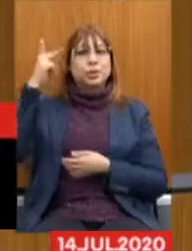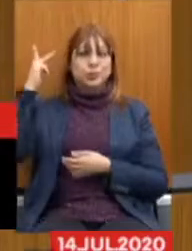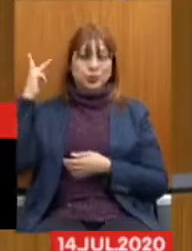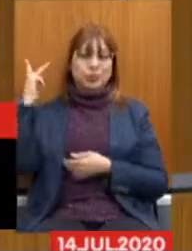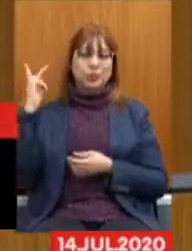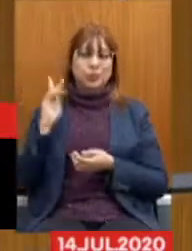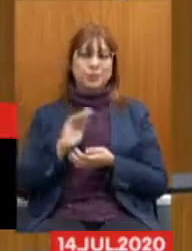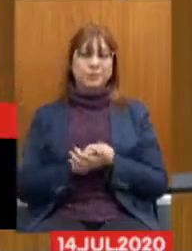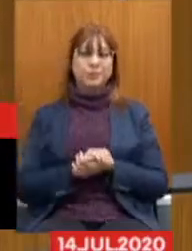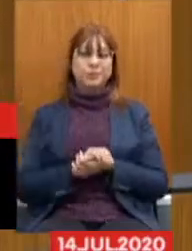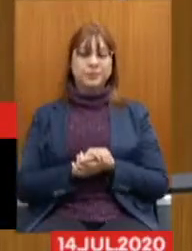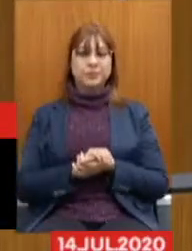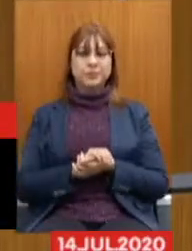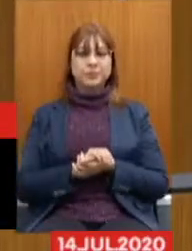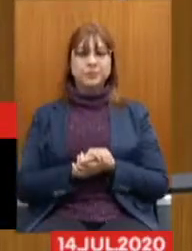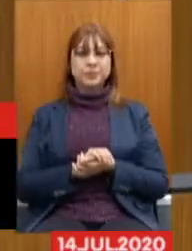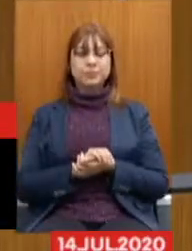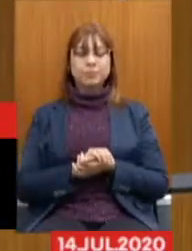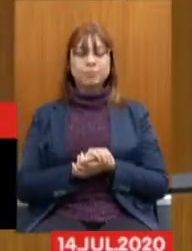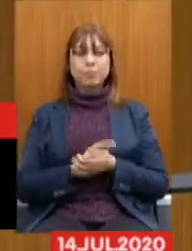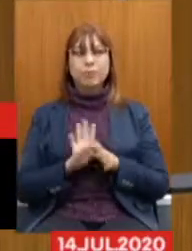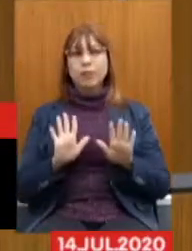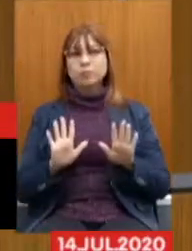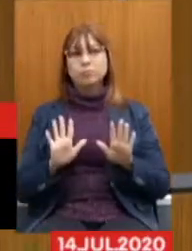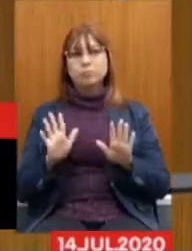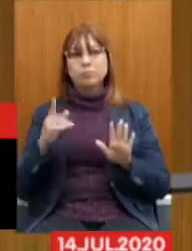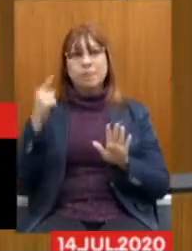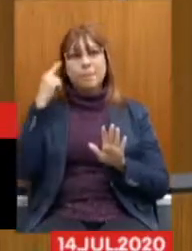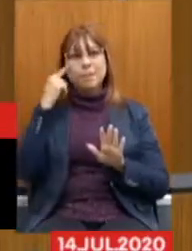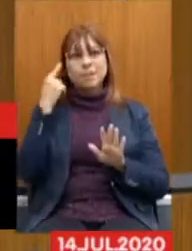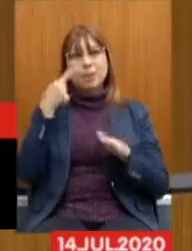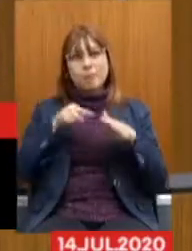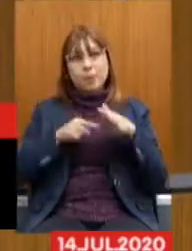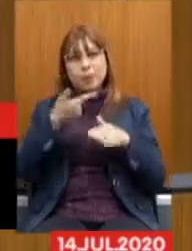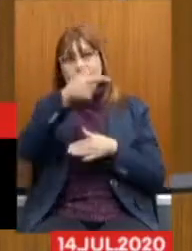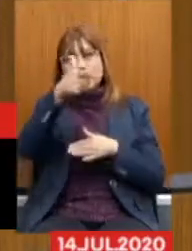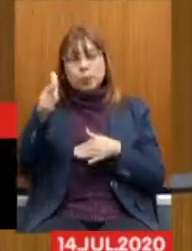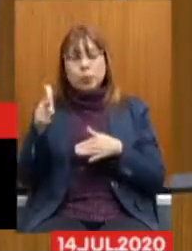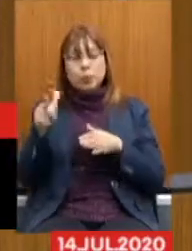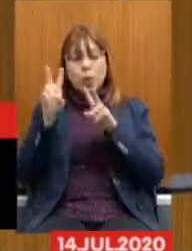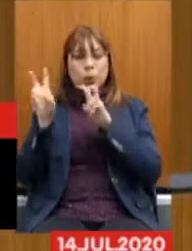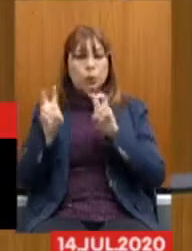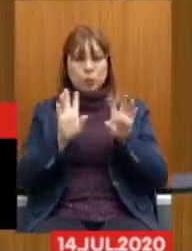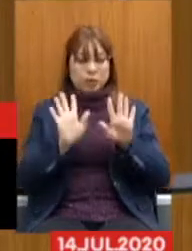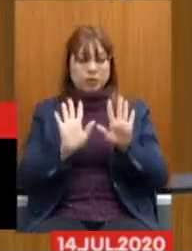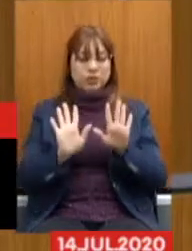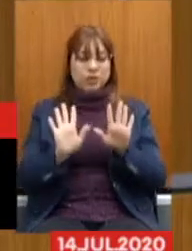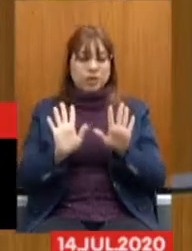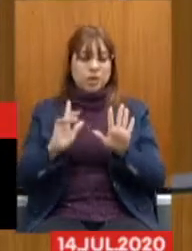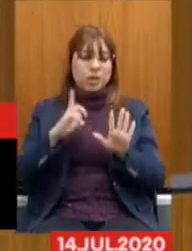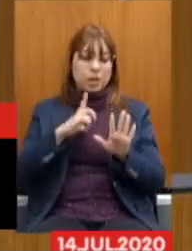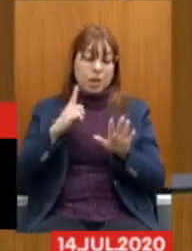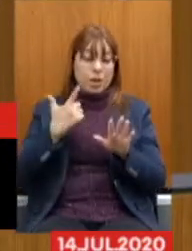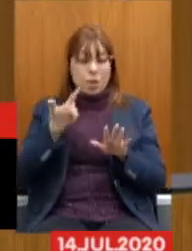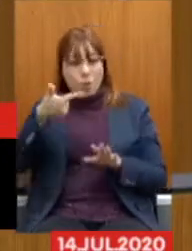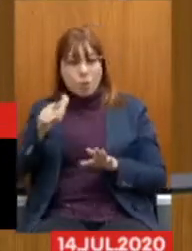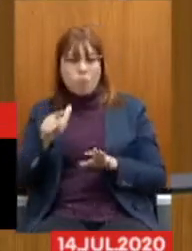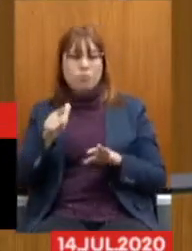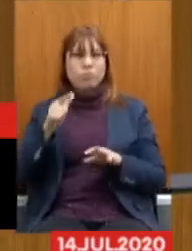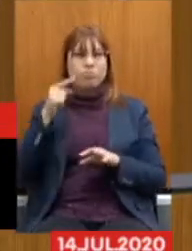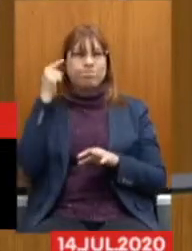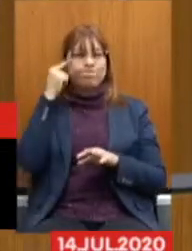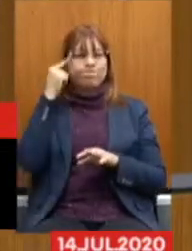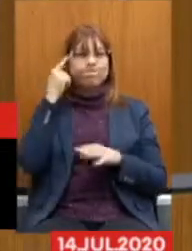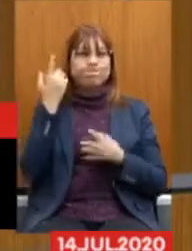sem aprofundar em outros aspectos, uma outra questão que nos traz